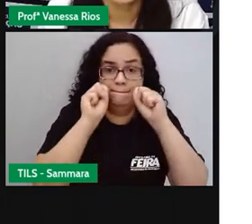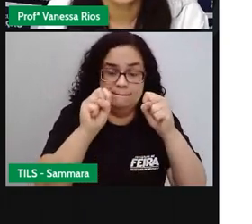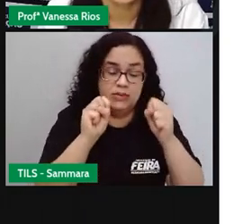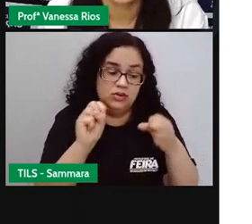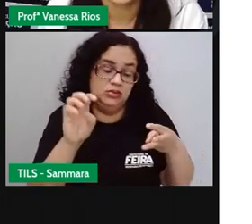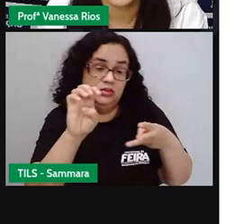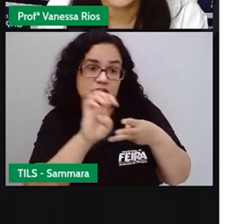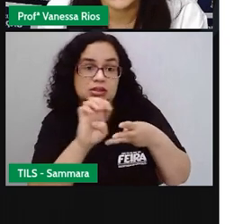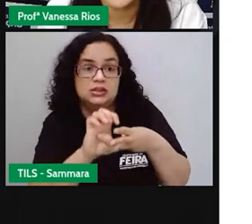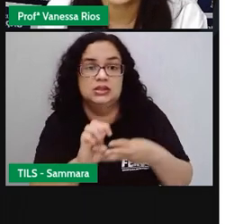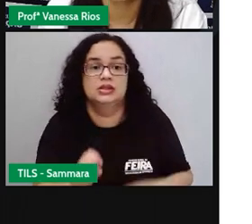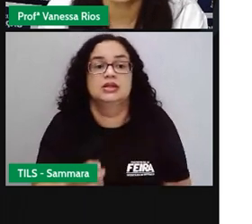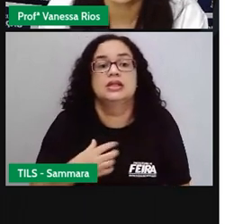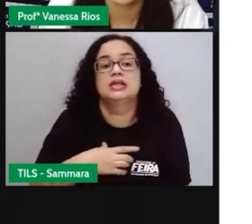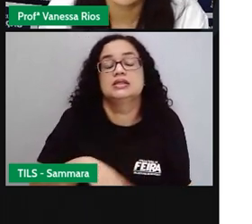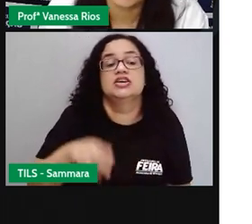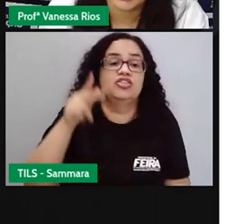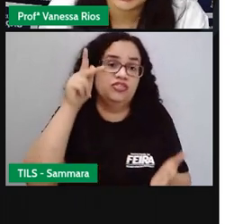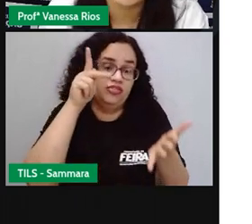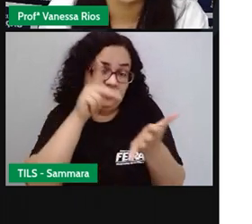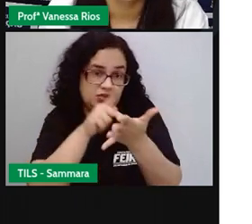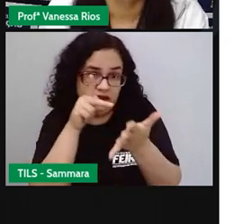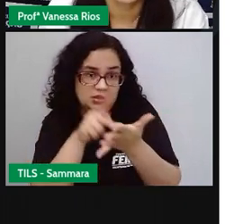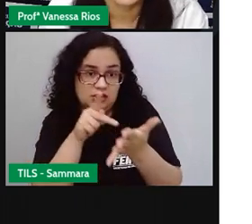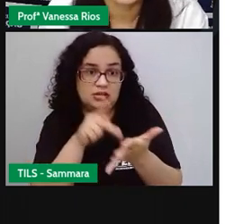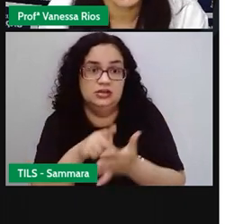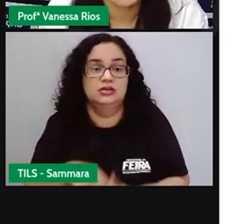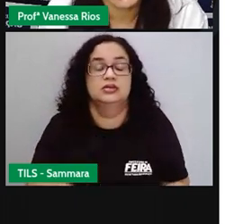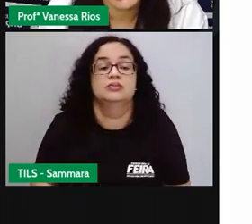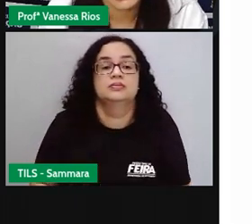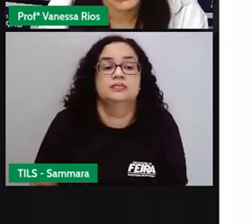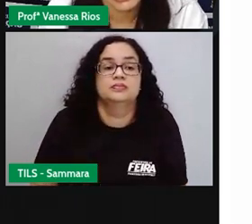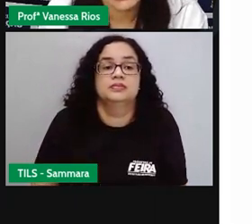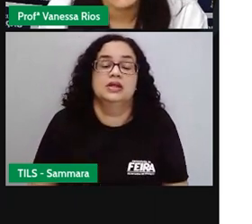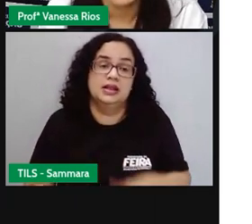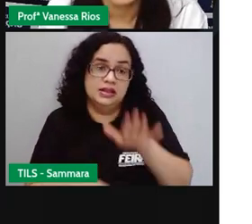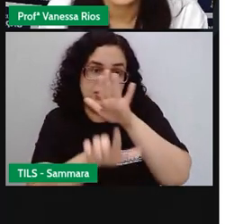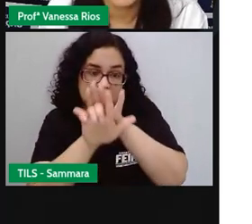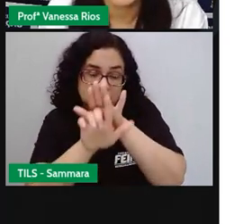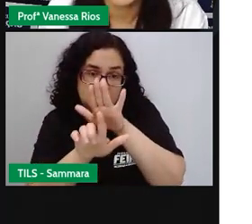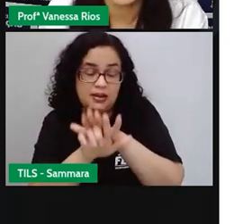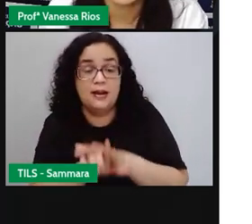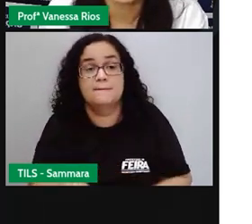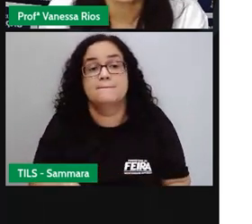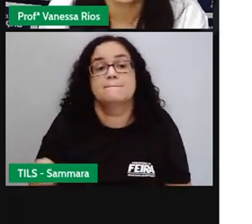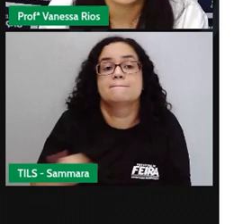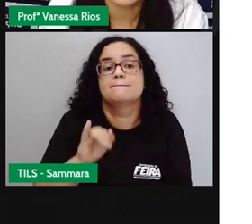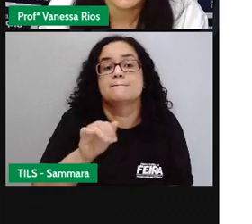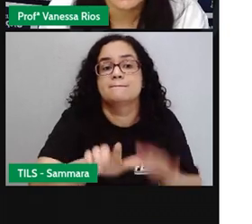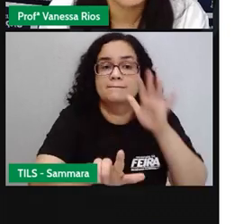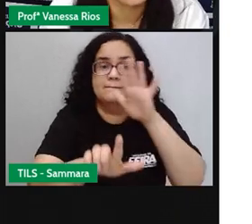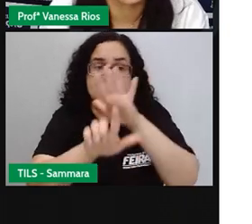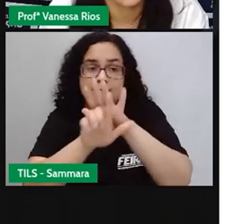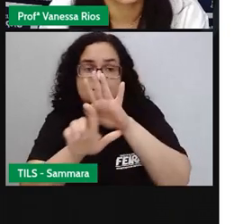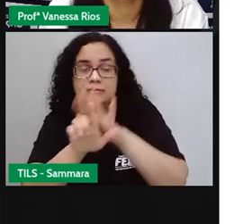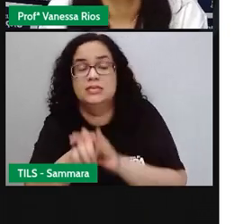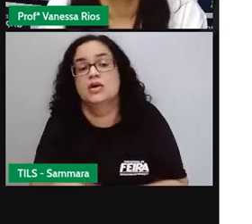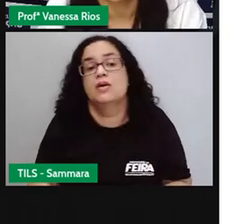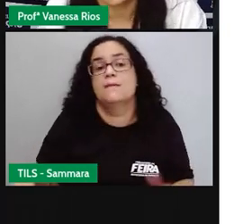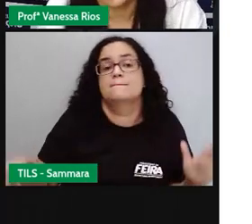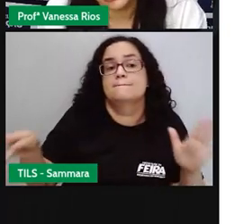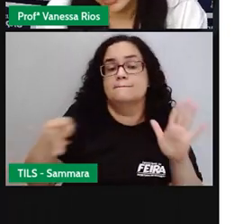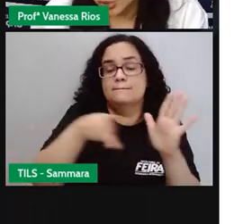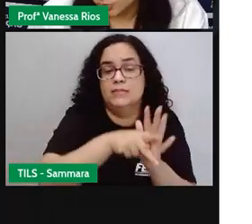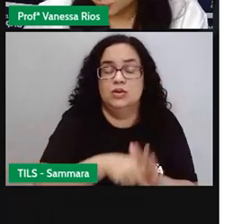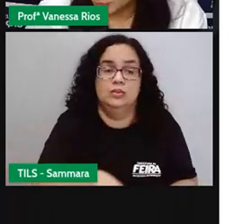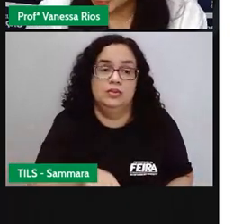executivo, se elas estão realmente cumprindo o que determina as leis, principalmente as leis criadas aí pelo próprio